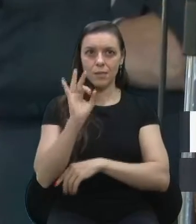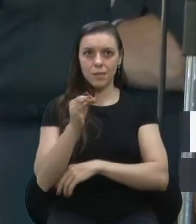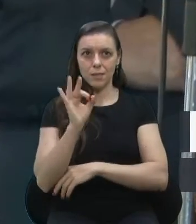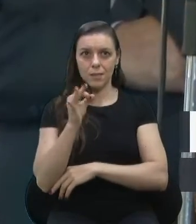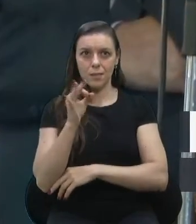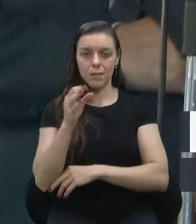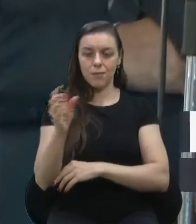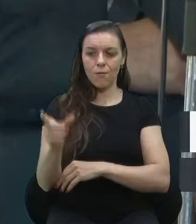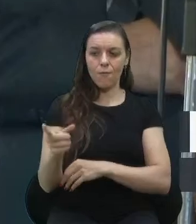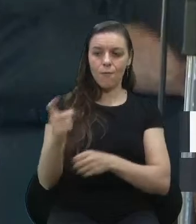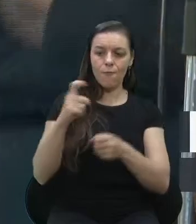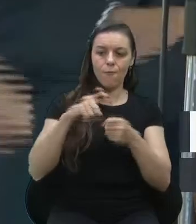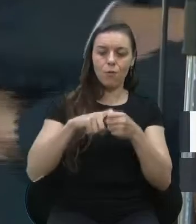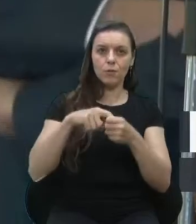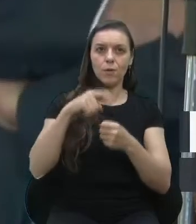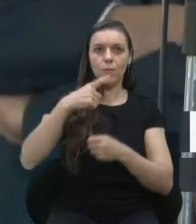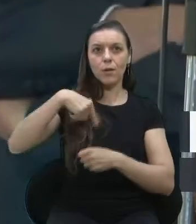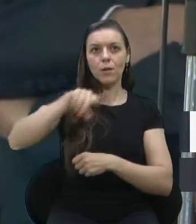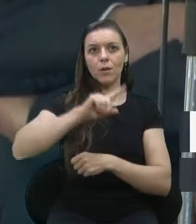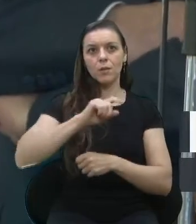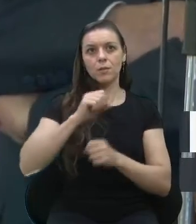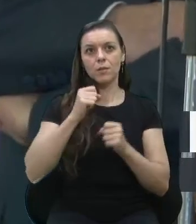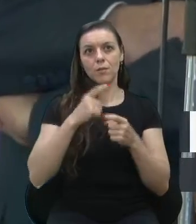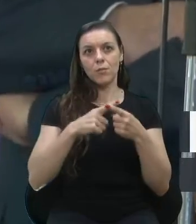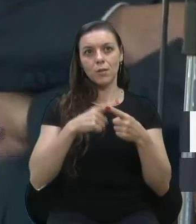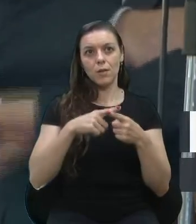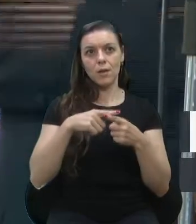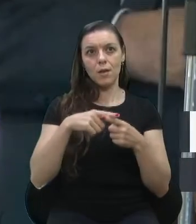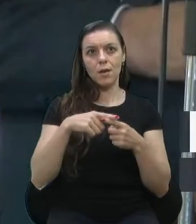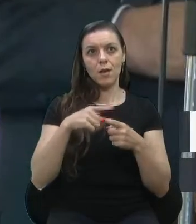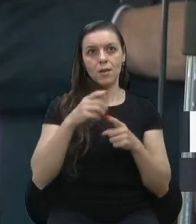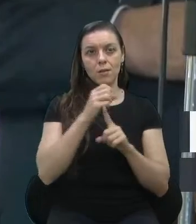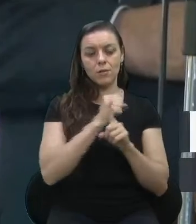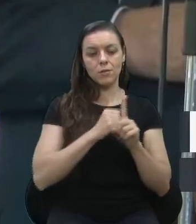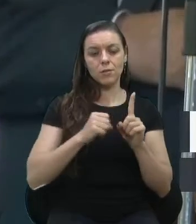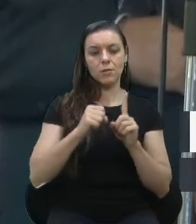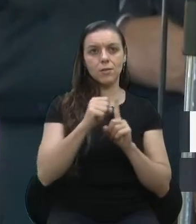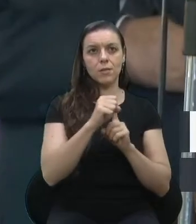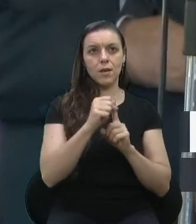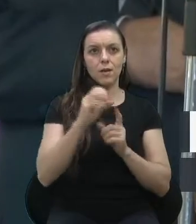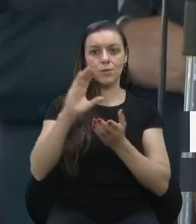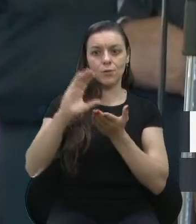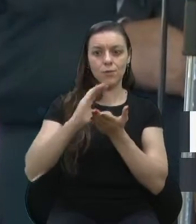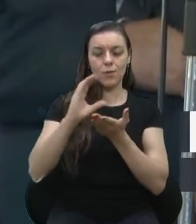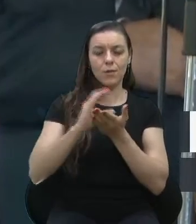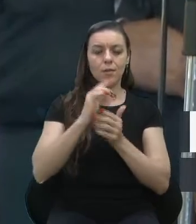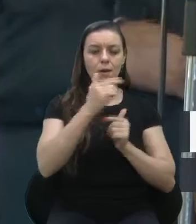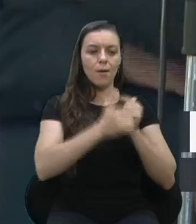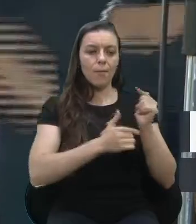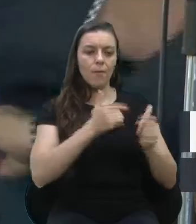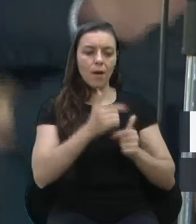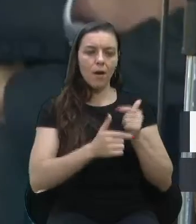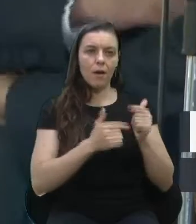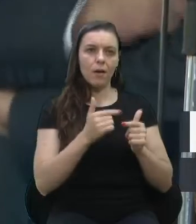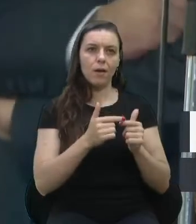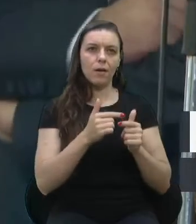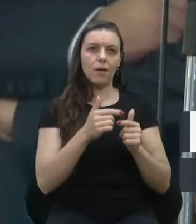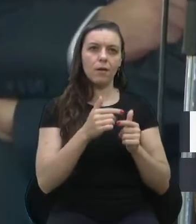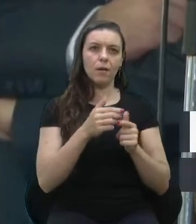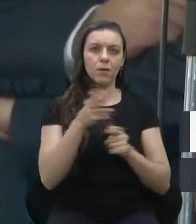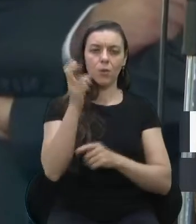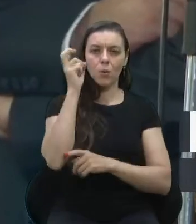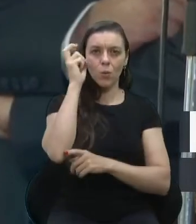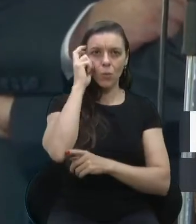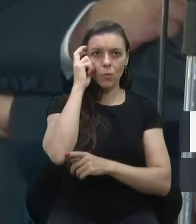retornar para nós, porque essas pessoas vão investir na nossa sociedade, seja através do seu trabalho duro no setor cultural,